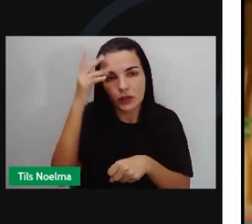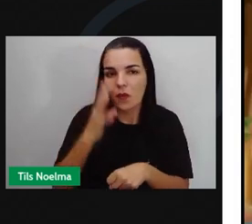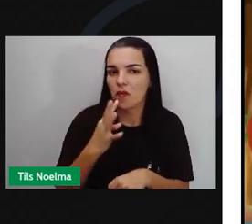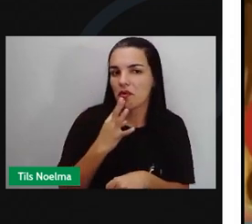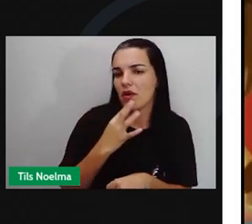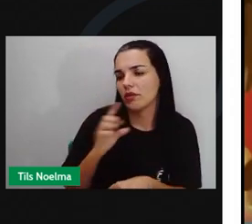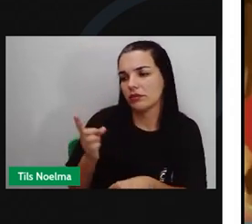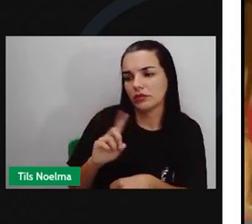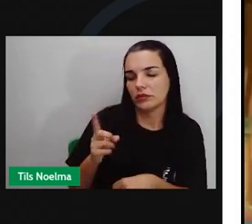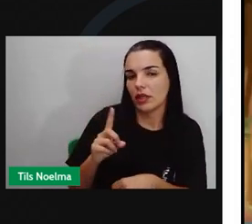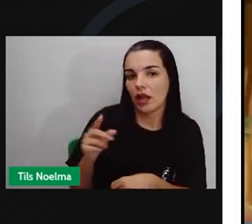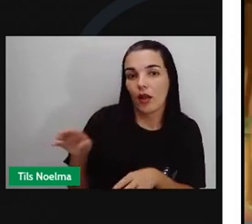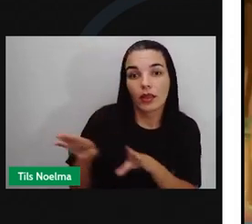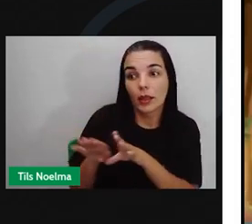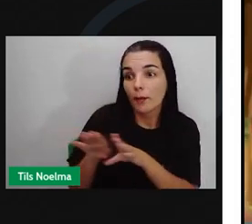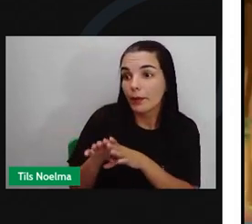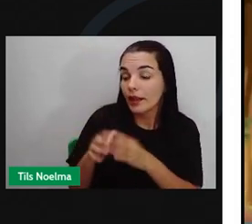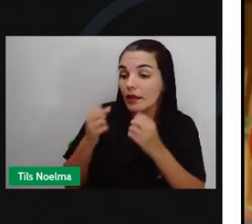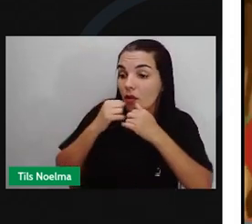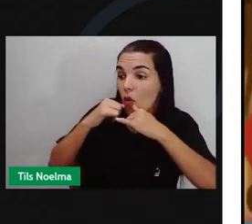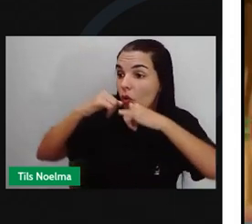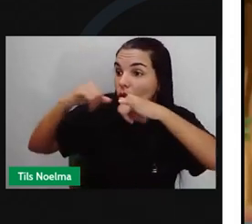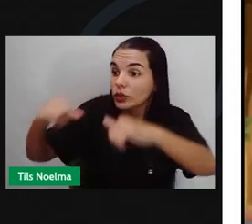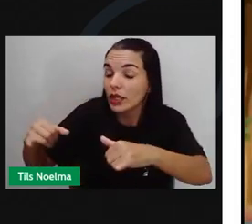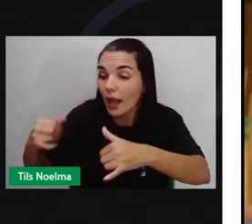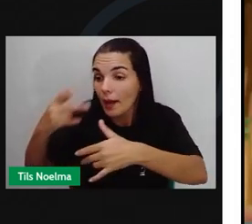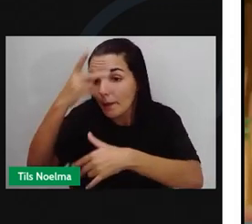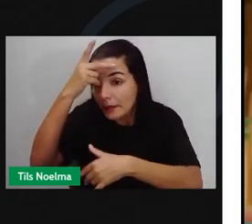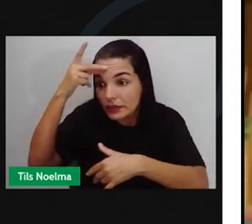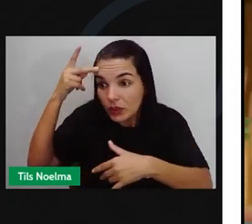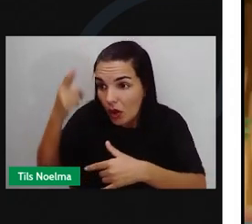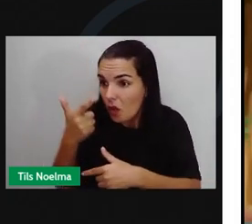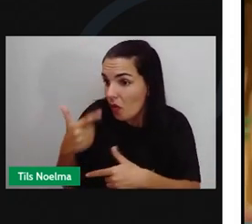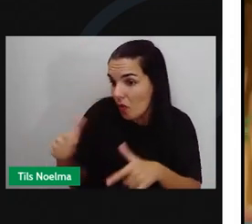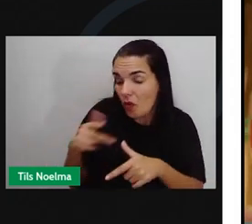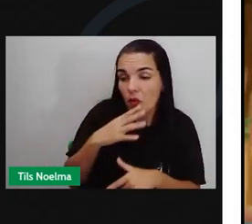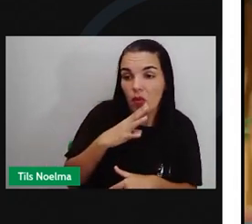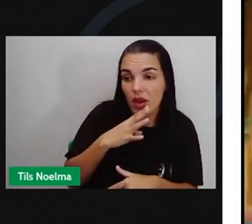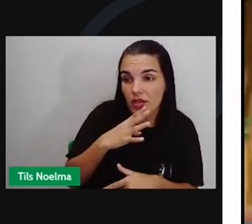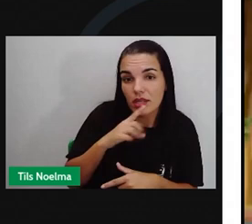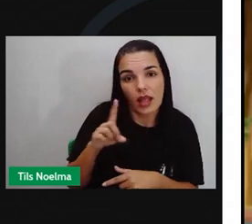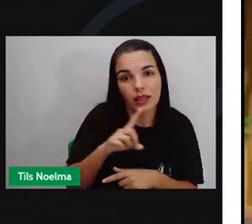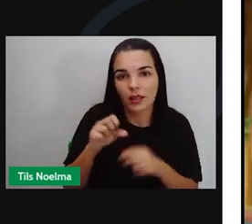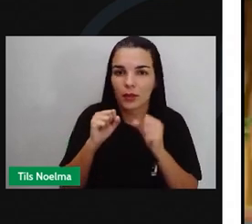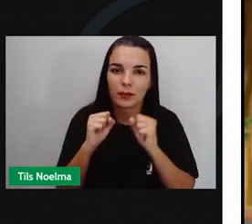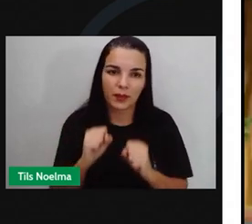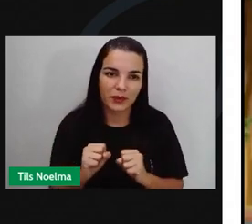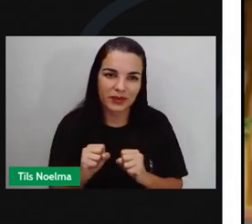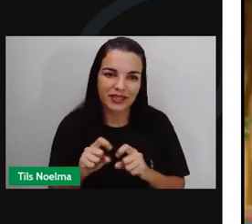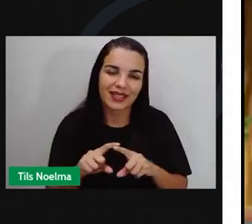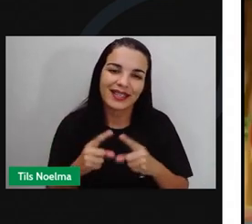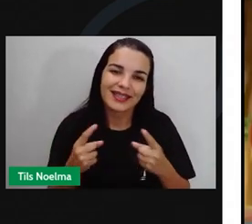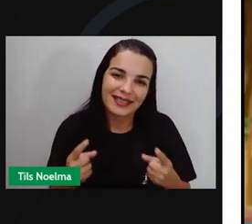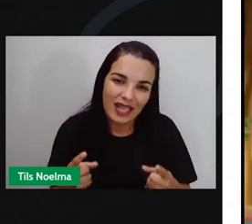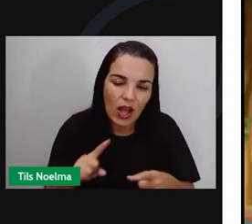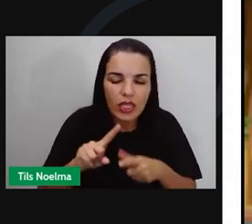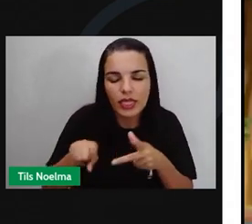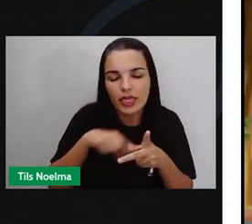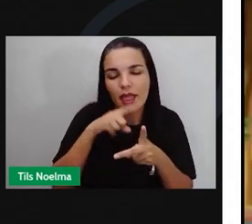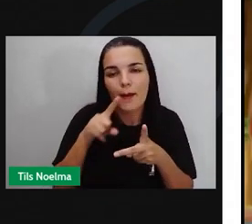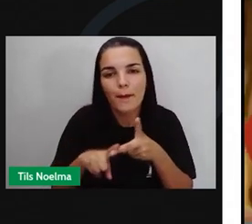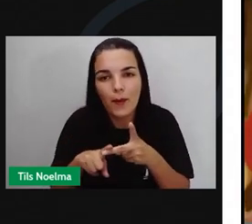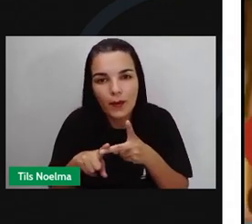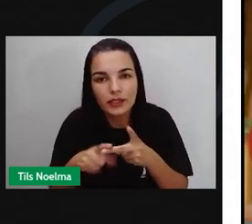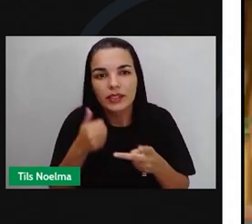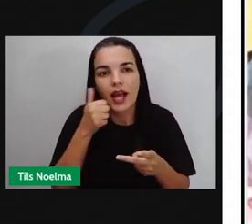contando coisas da nossa vida Para pessoas que a gente não conhece Não é verdade? E aí, depois disso